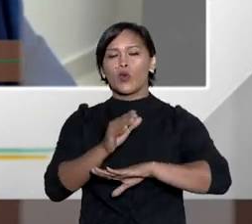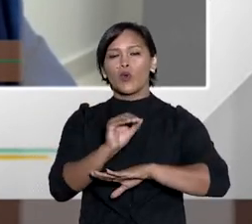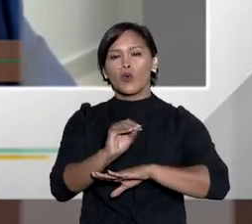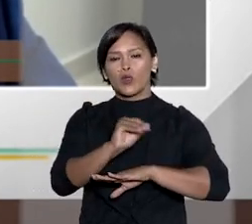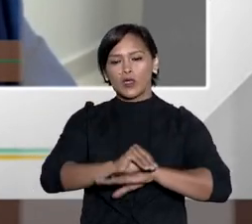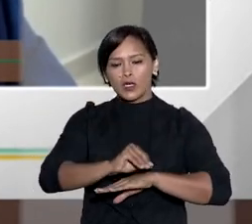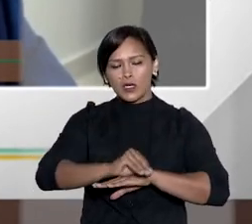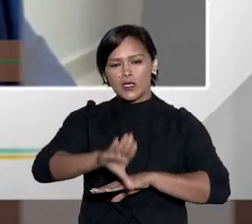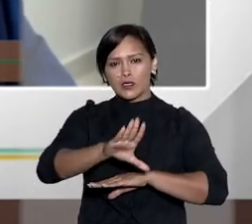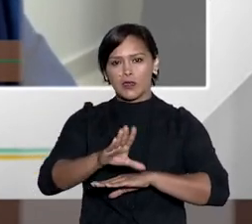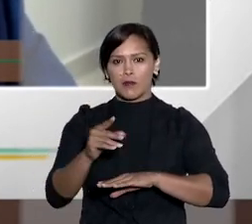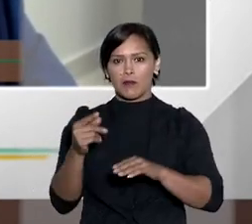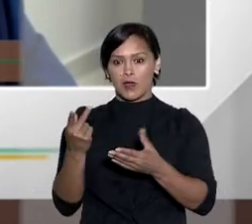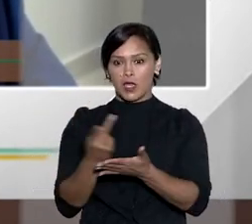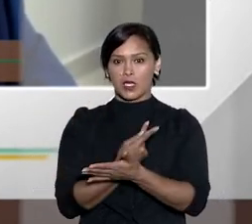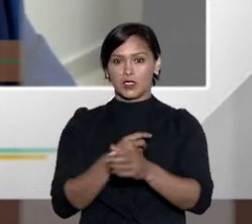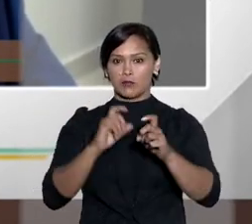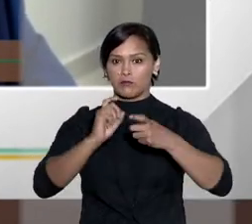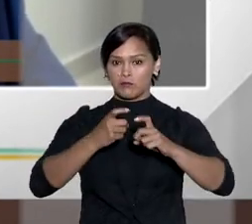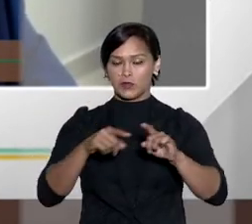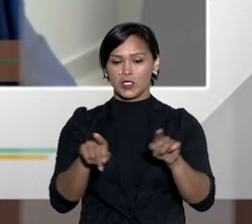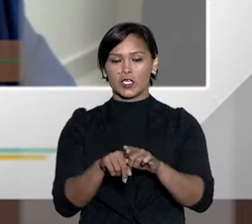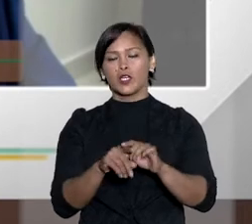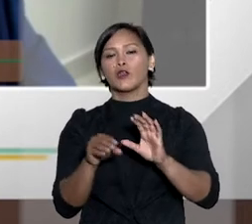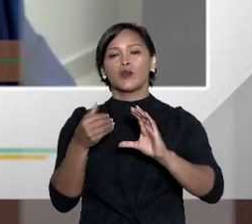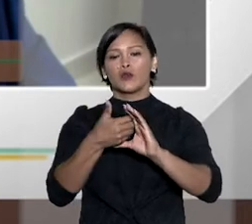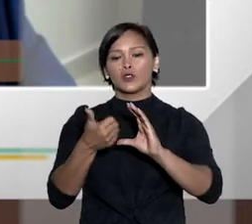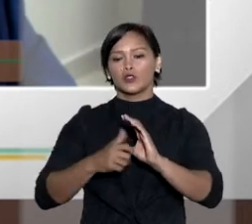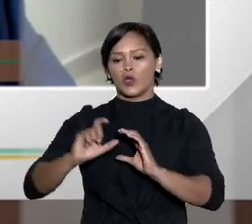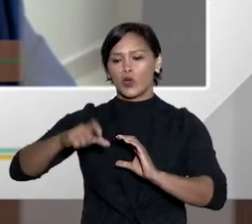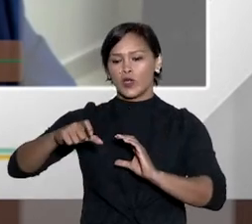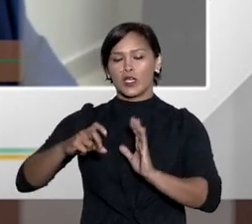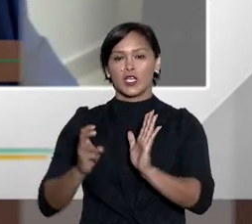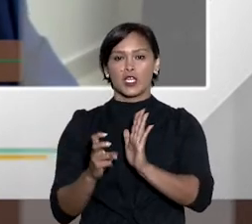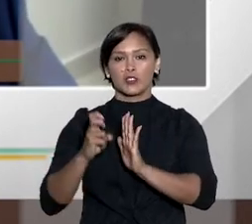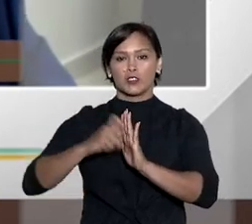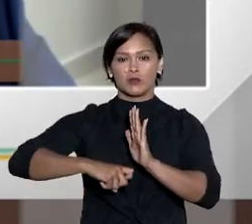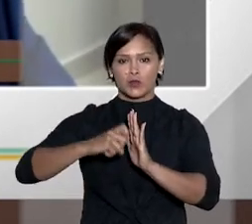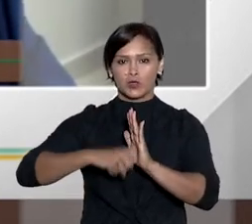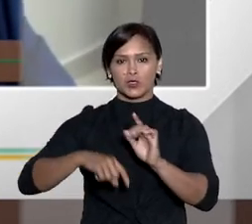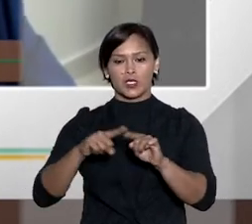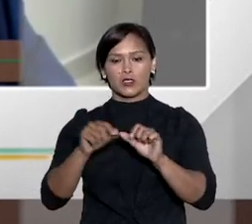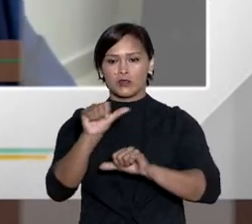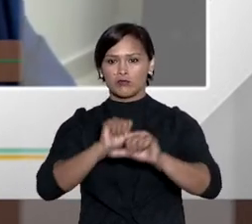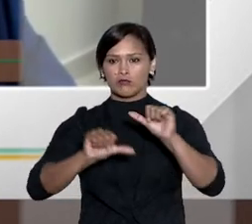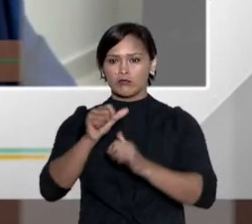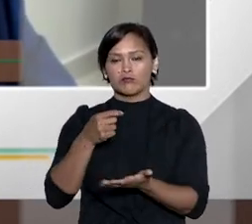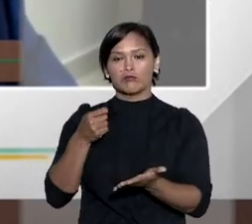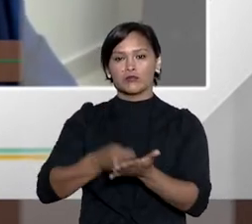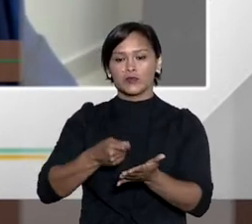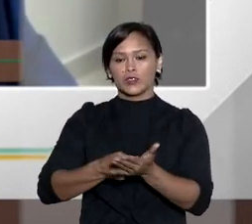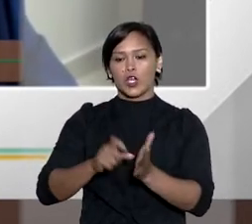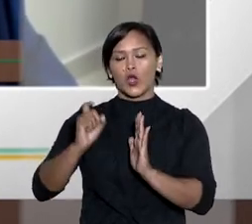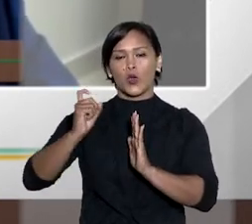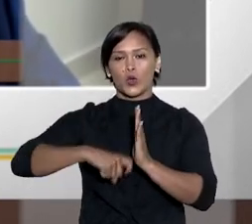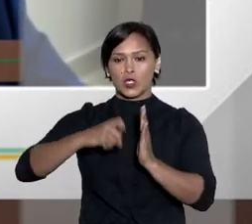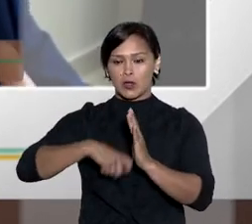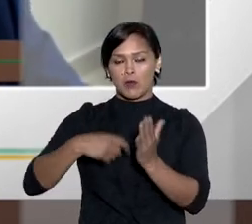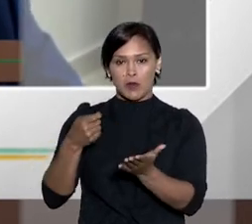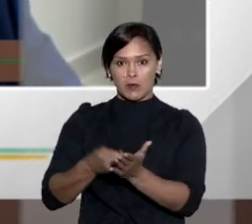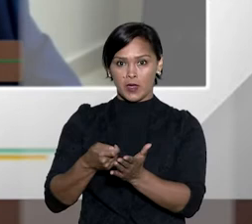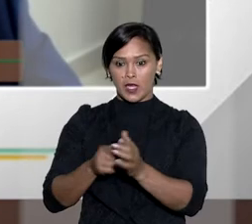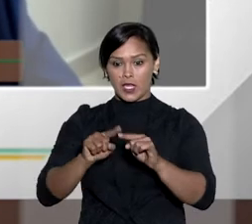aquele ato administrativo, é bom esclarecer, que constitui o crédito tributário, ou seja, que torna exigível o tributo. Então,